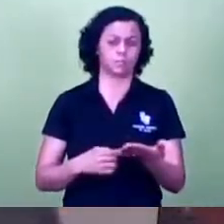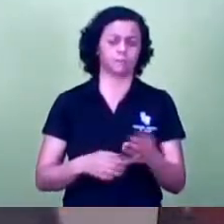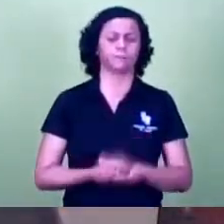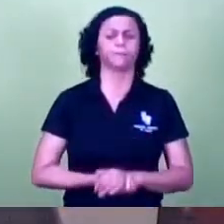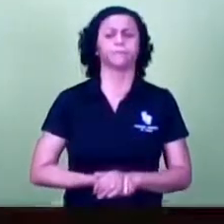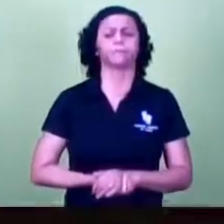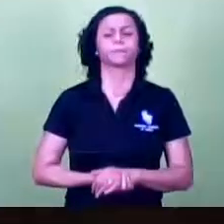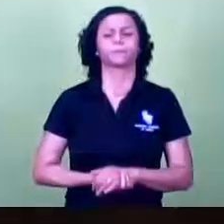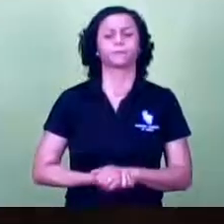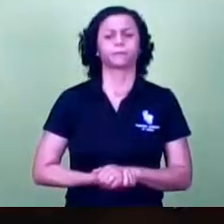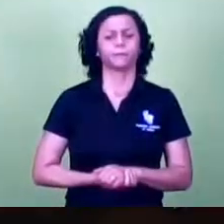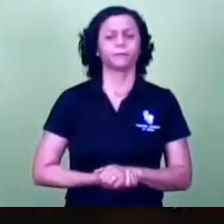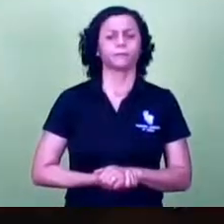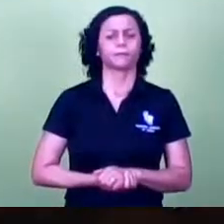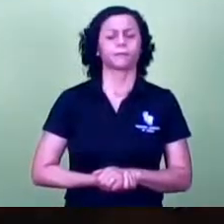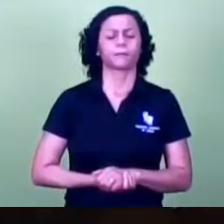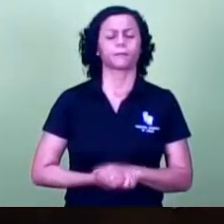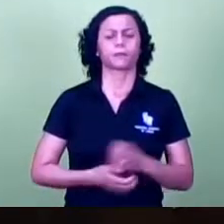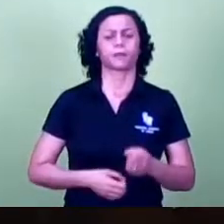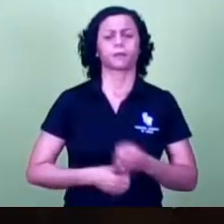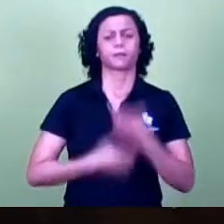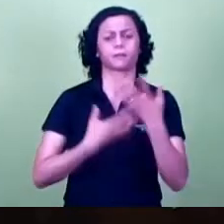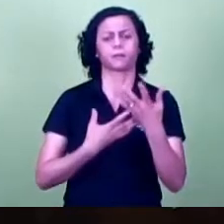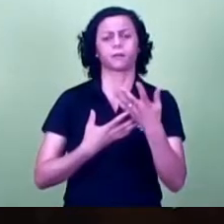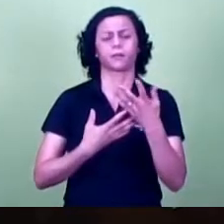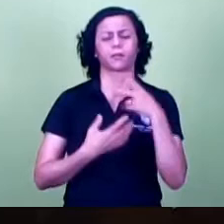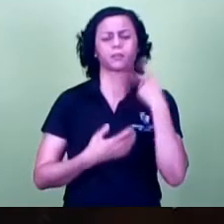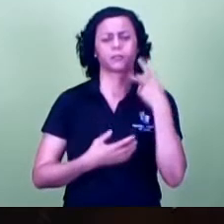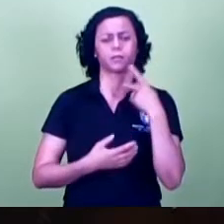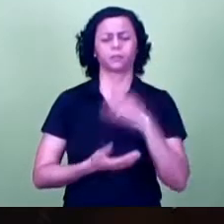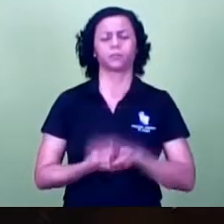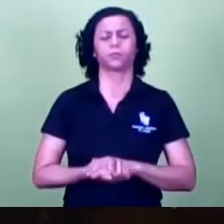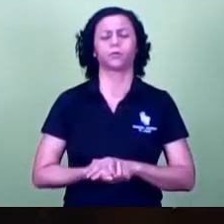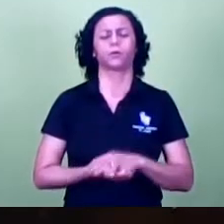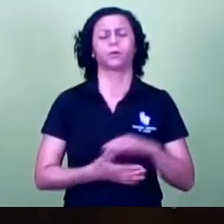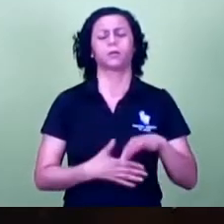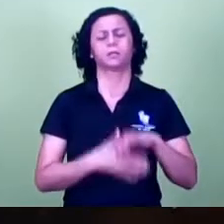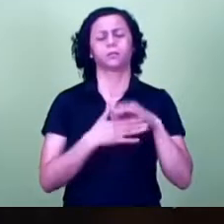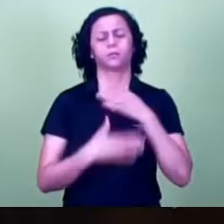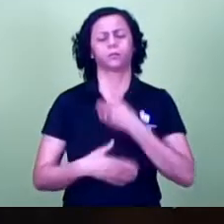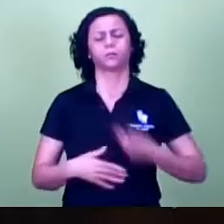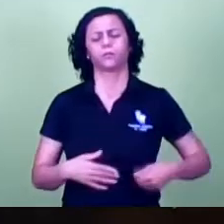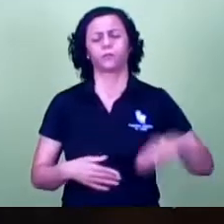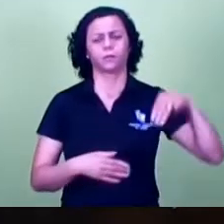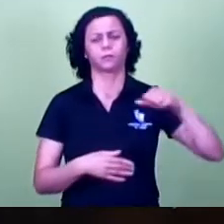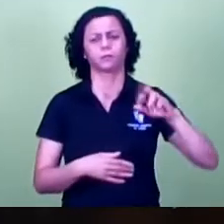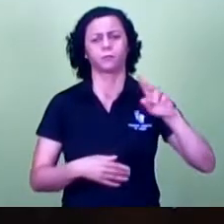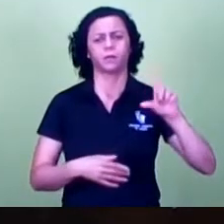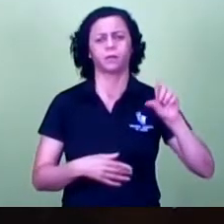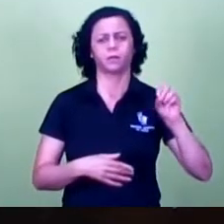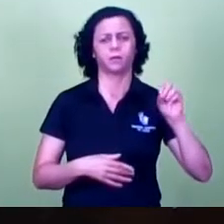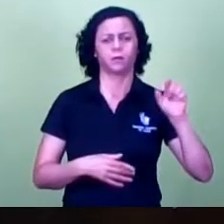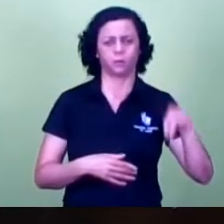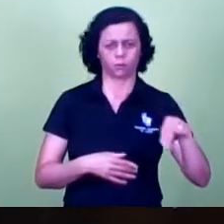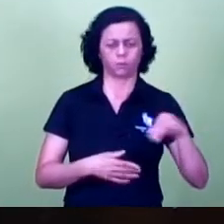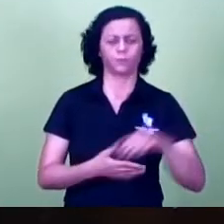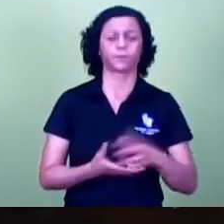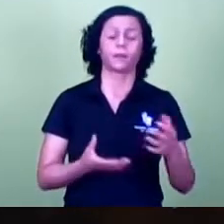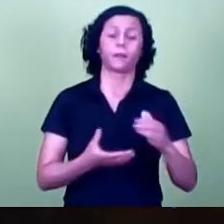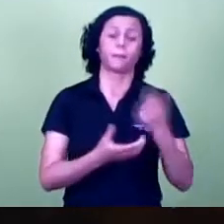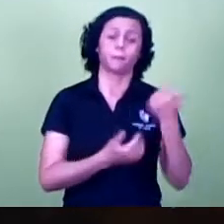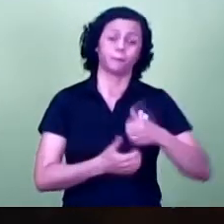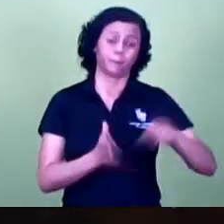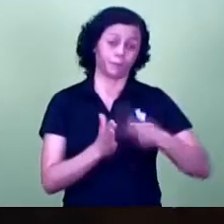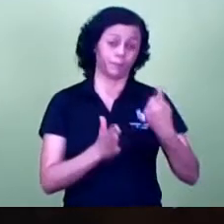pela ordem vereador líder do governo Marlon Siqueira senhor presidente primeiramente parabenizar o vereador